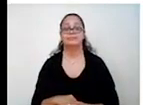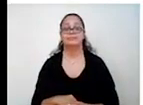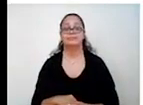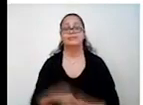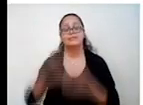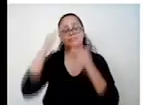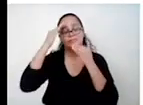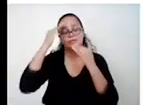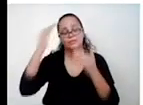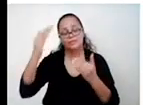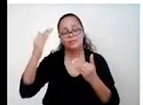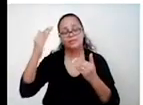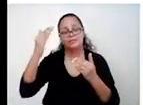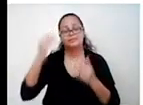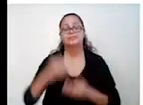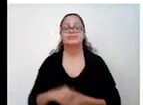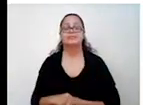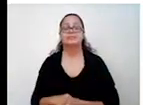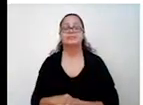Muito obrigado.